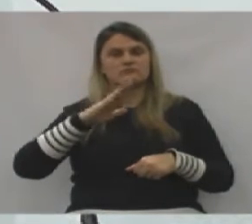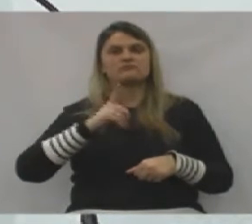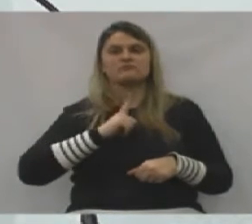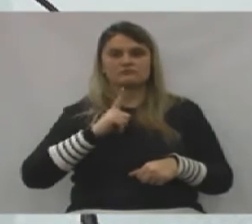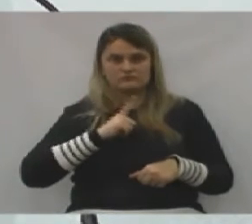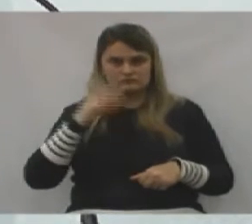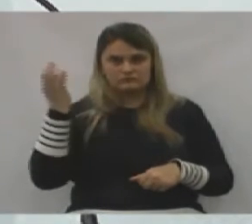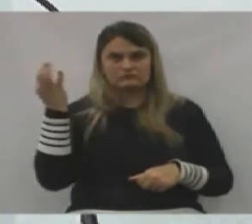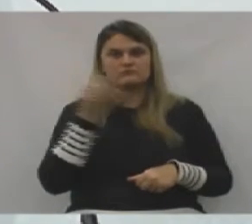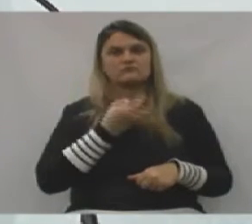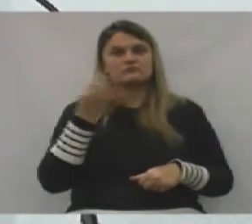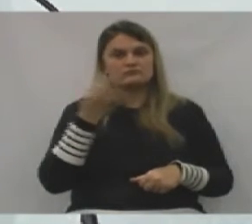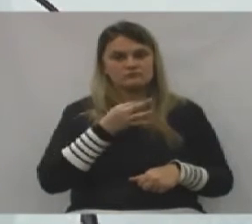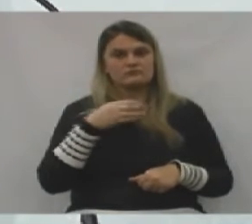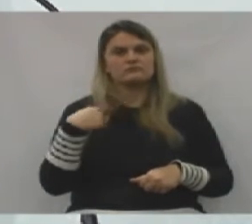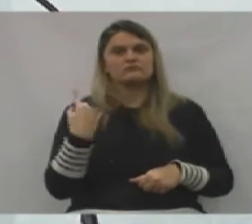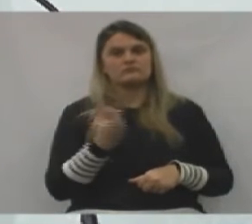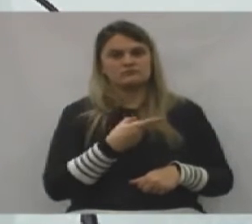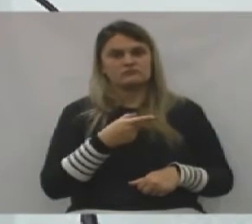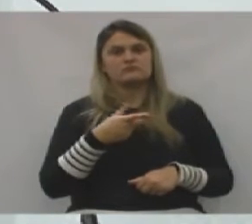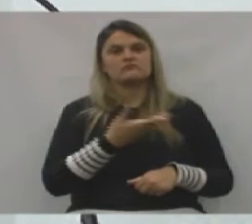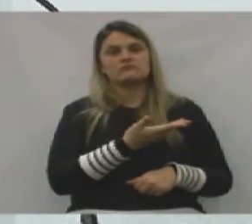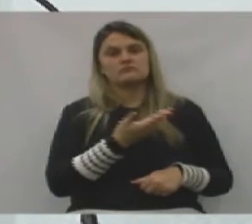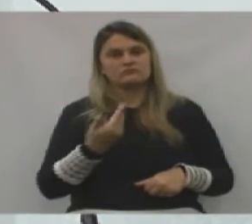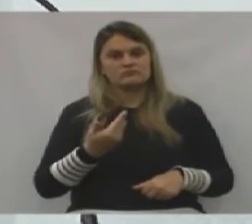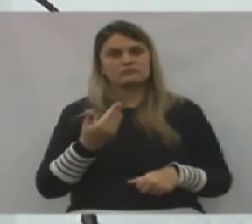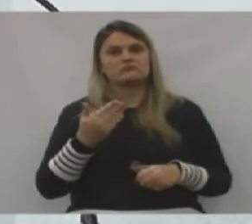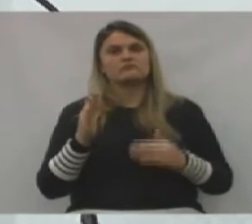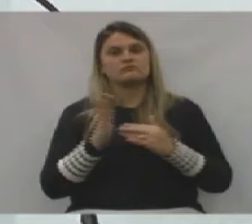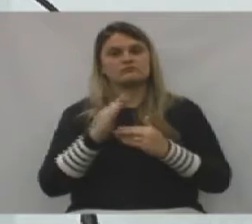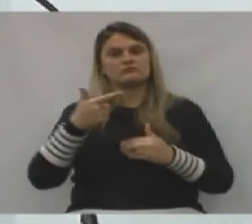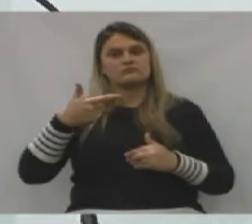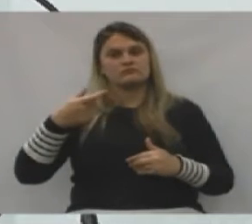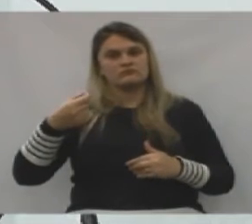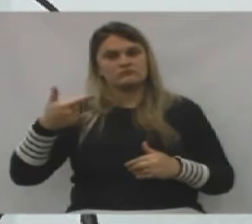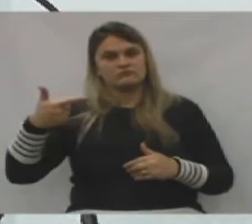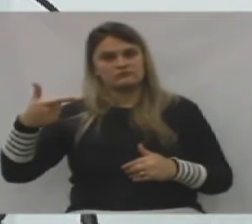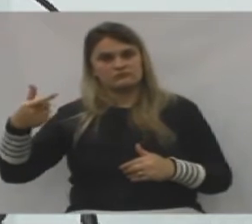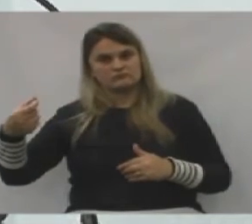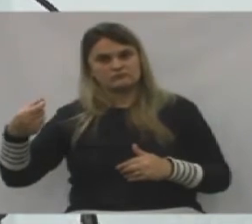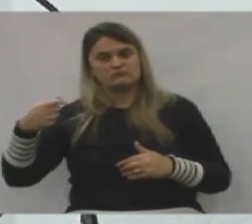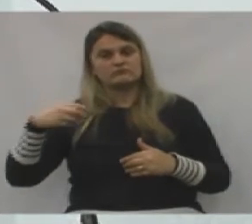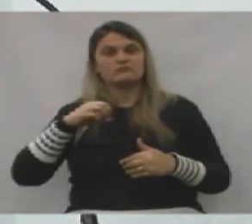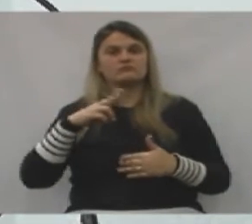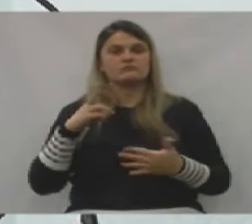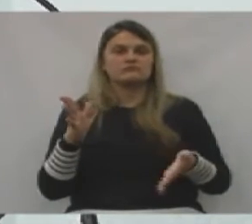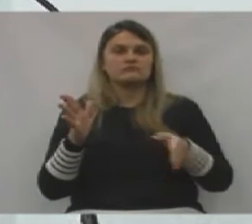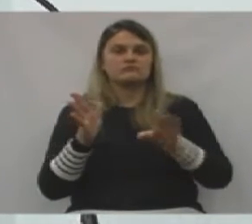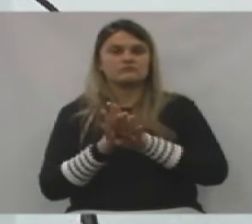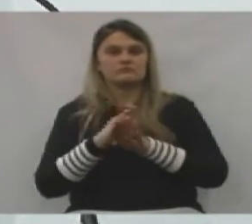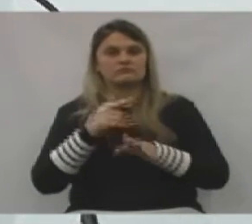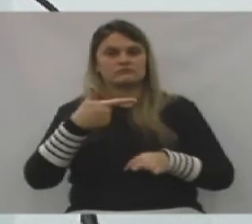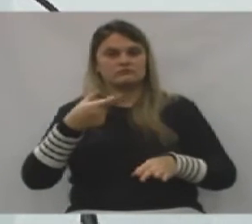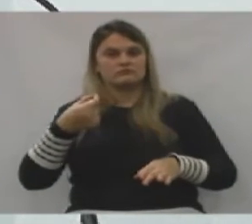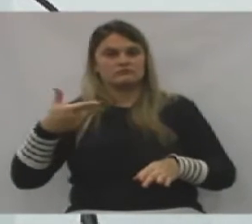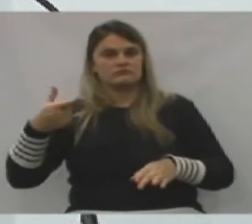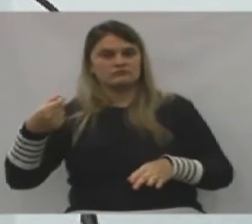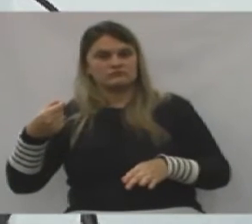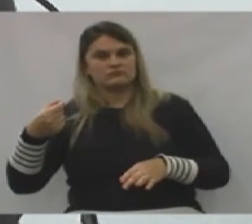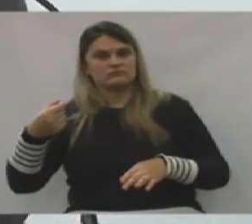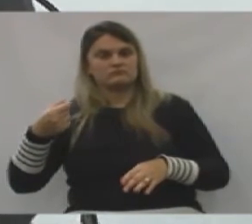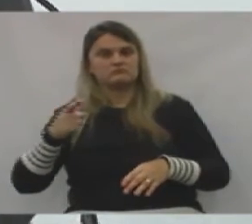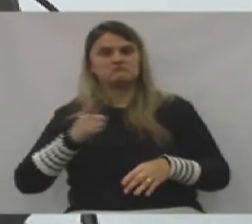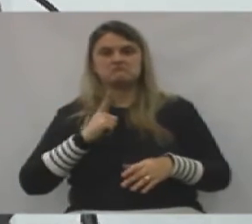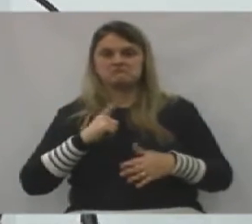tenho certeza que nós seremos, até 2020, ou chegando em 2020, com uma expectativa